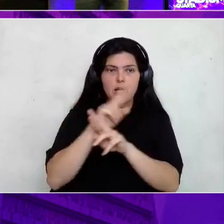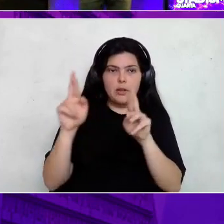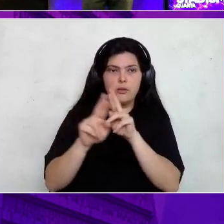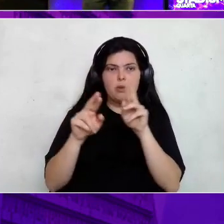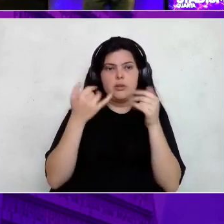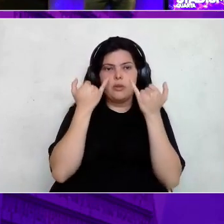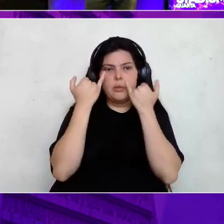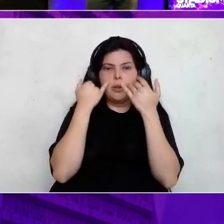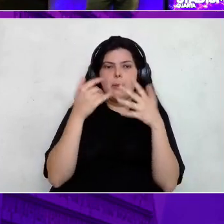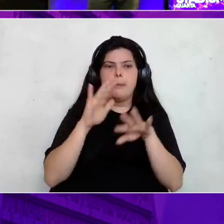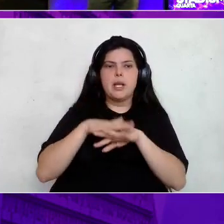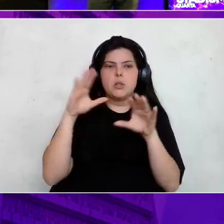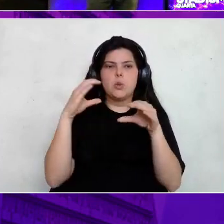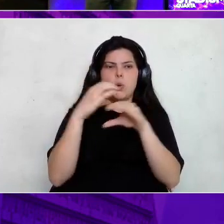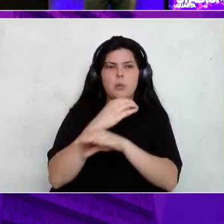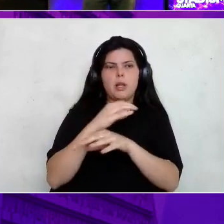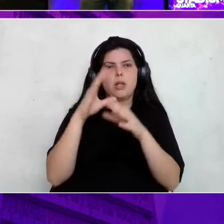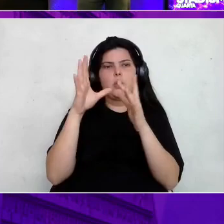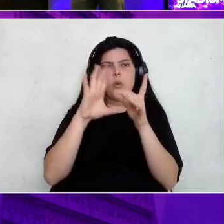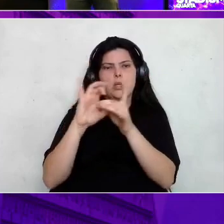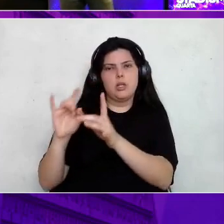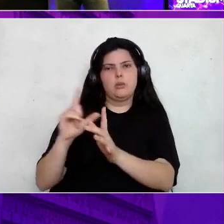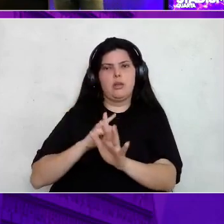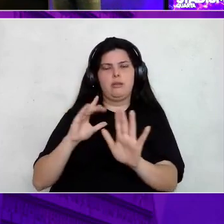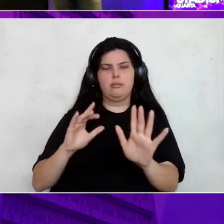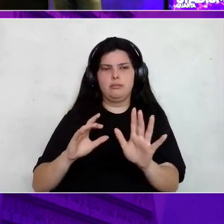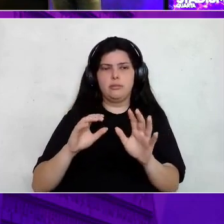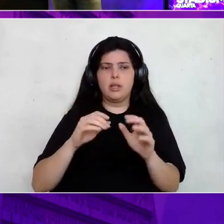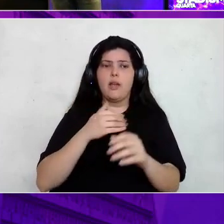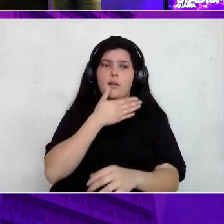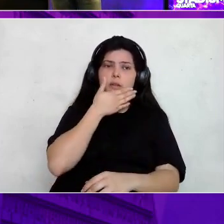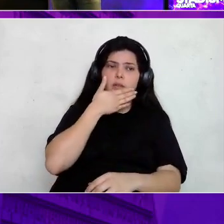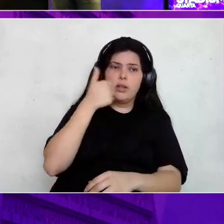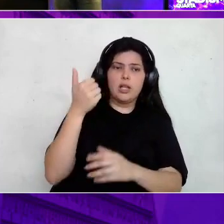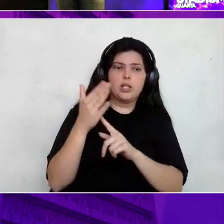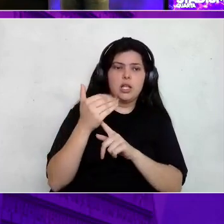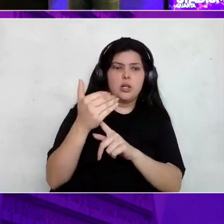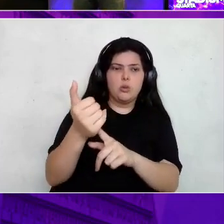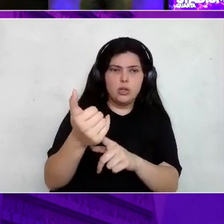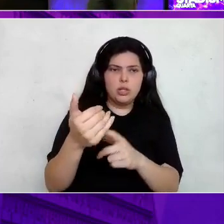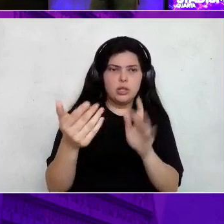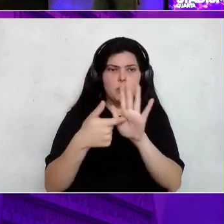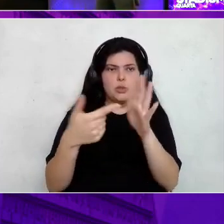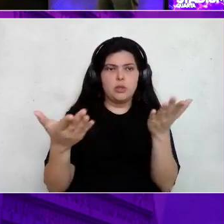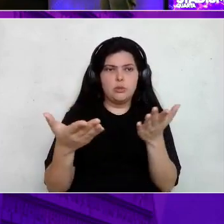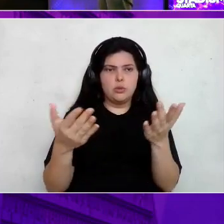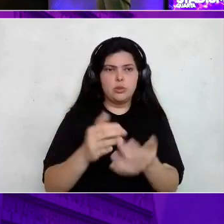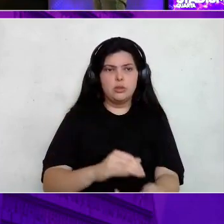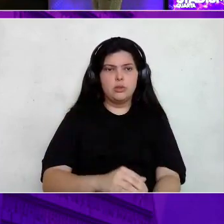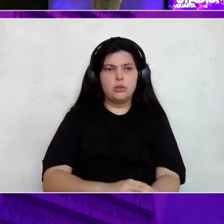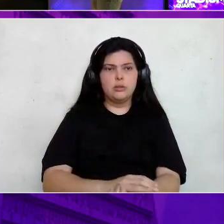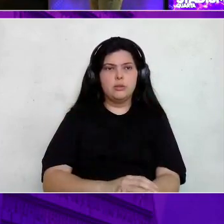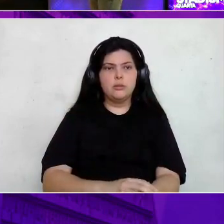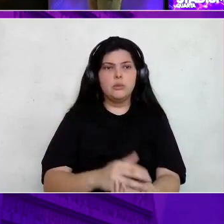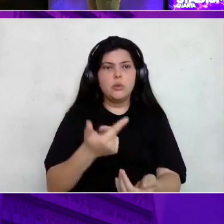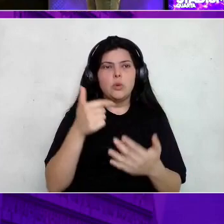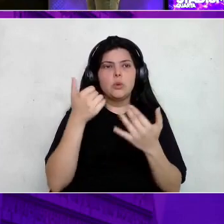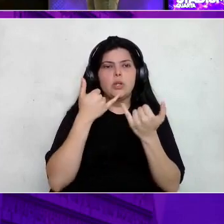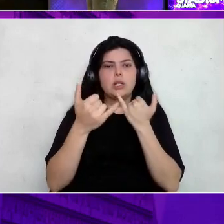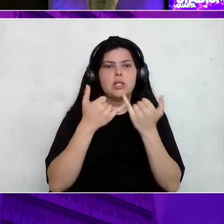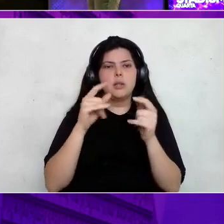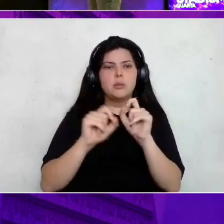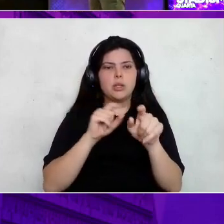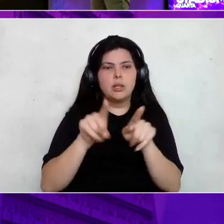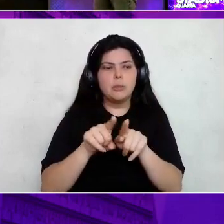mais completa com contexto. Essa é uma grande vantagem dessa tecnologia que a gente está trazendo. Um outro exemplo. Também de um arquivo